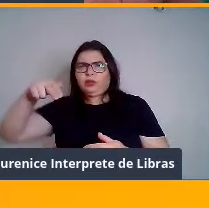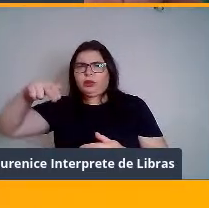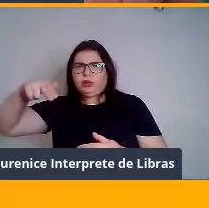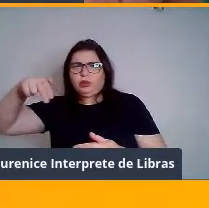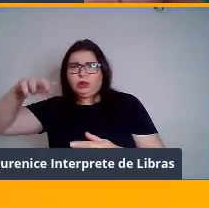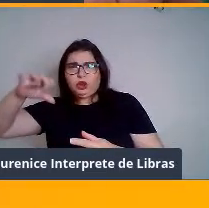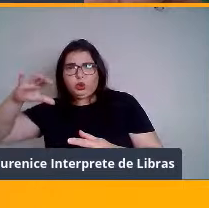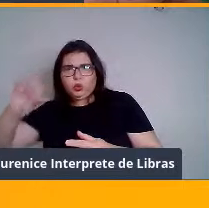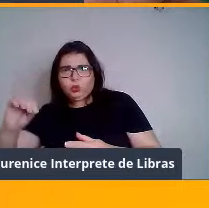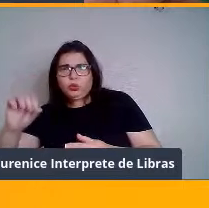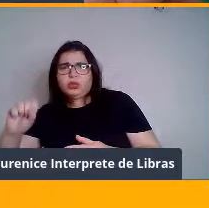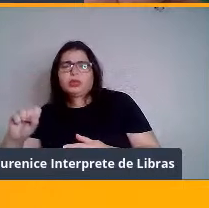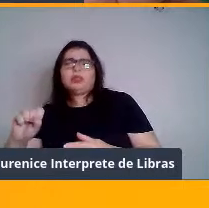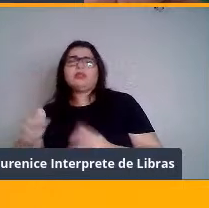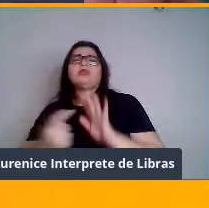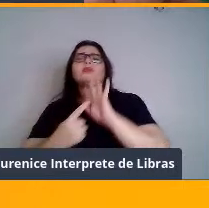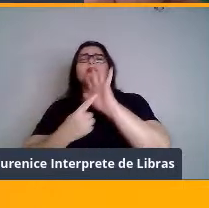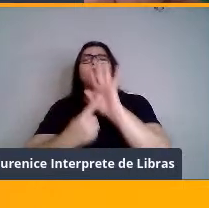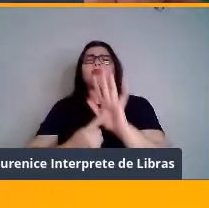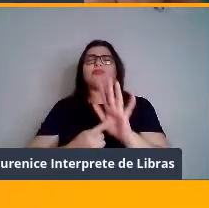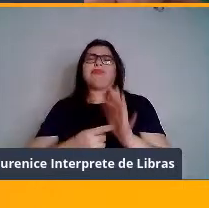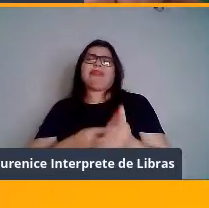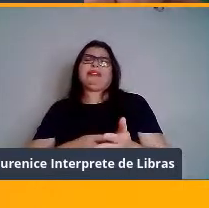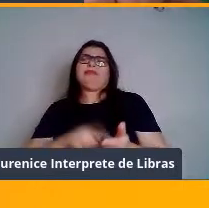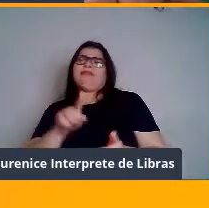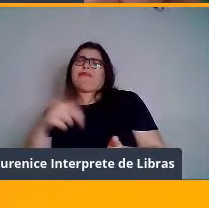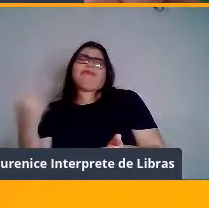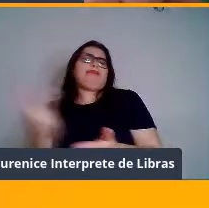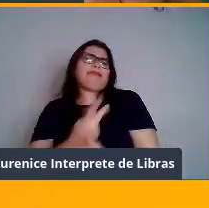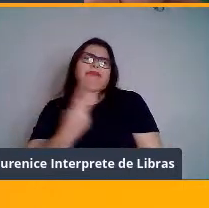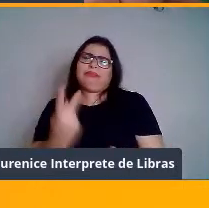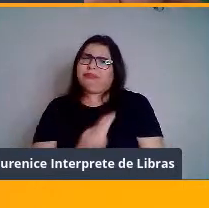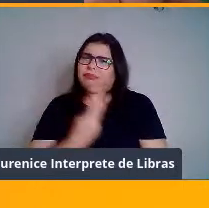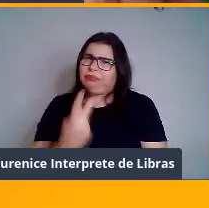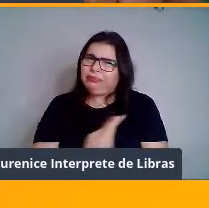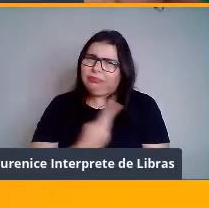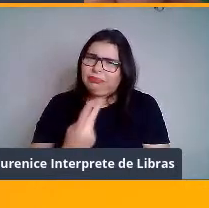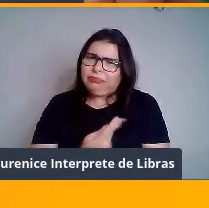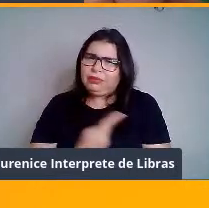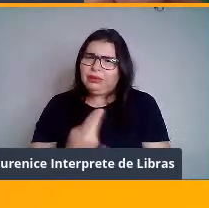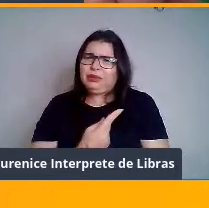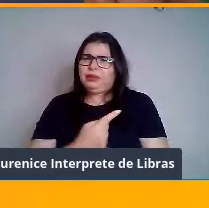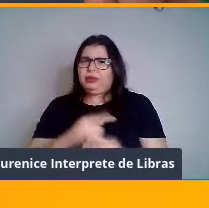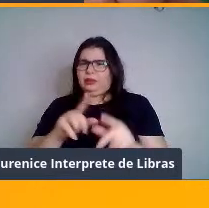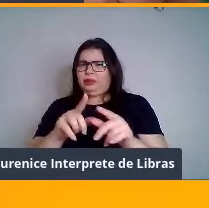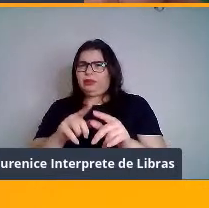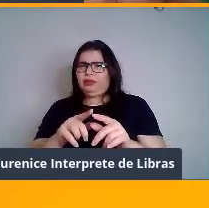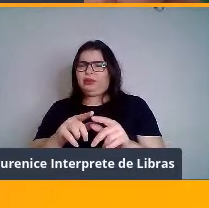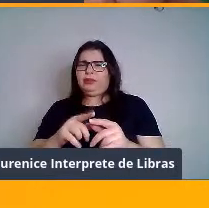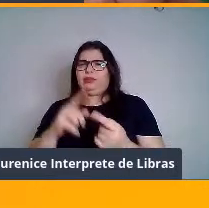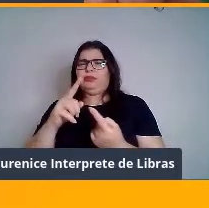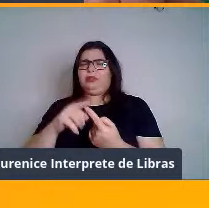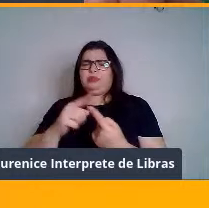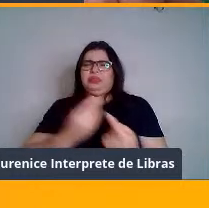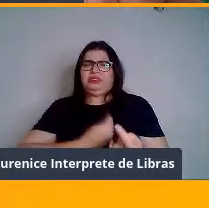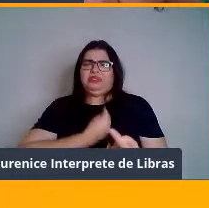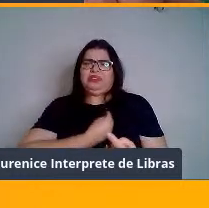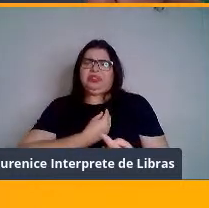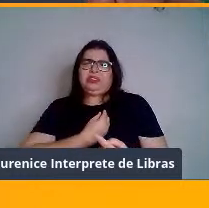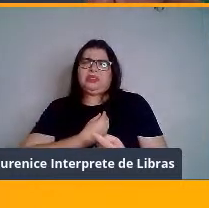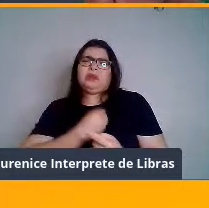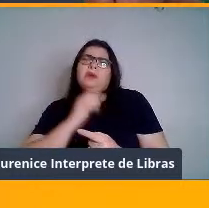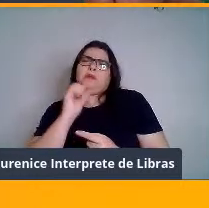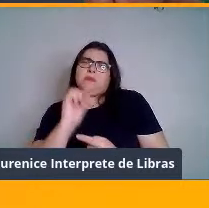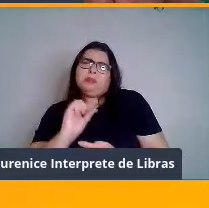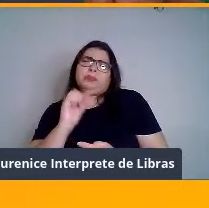Isso tem se mostrado cada vez mais errado, né? Isso parece ser restrito a espécies de vida curta que se reproduzem várias vezes ao longo de um